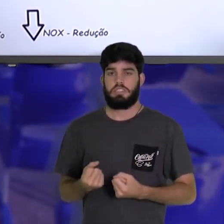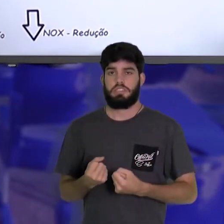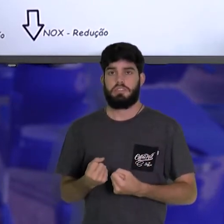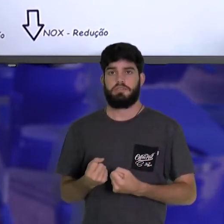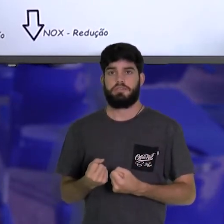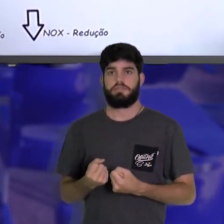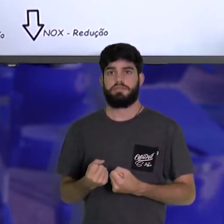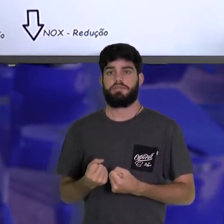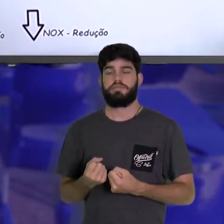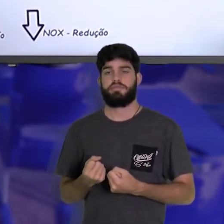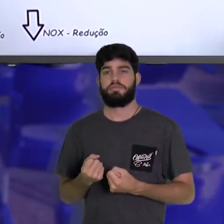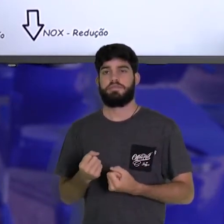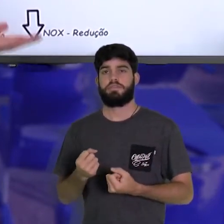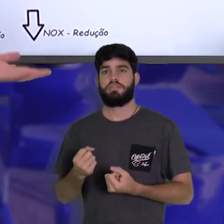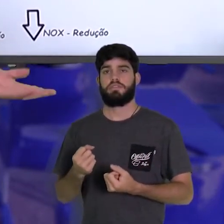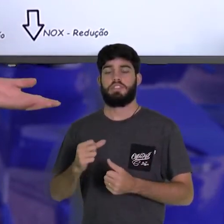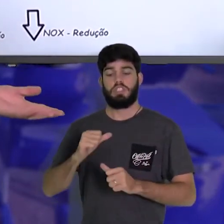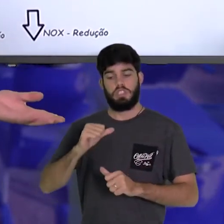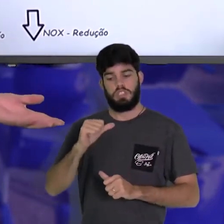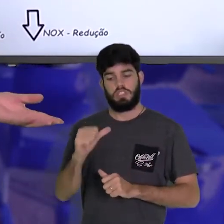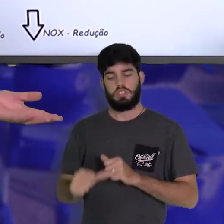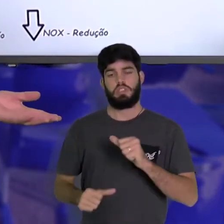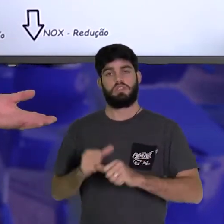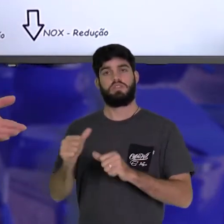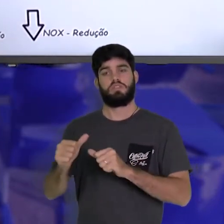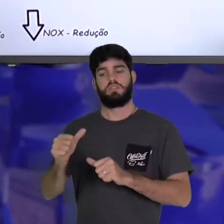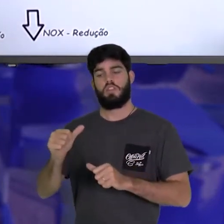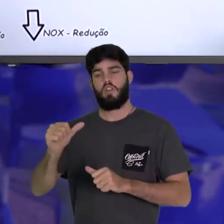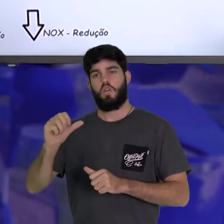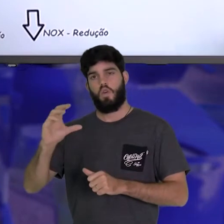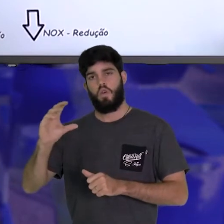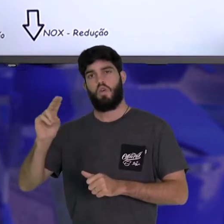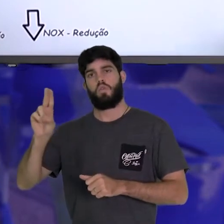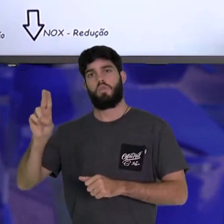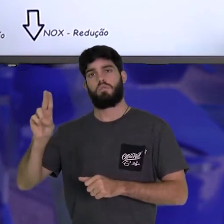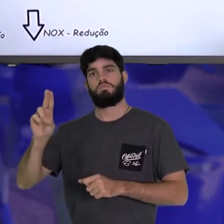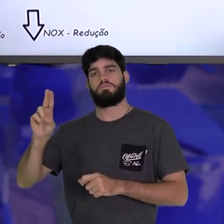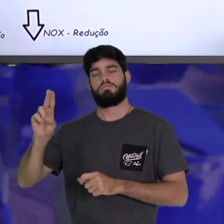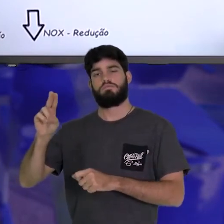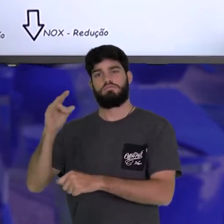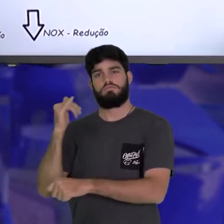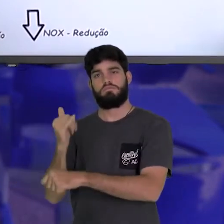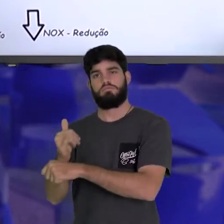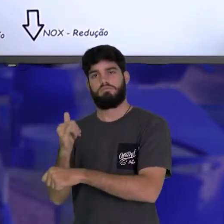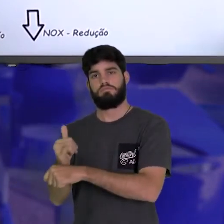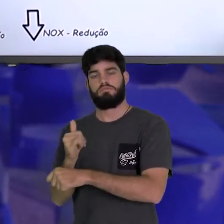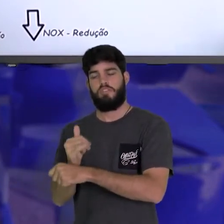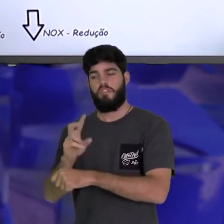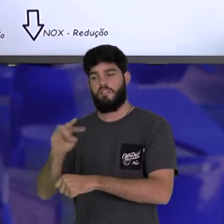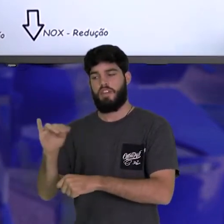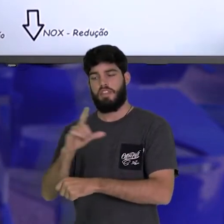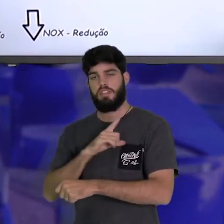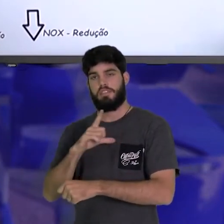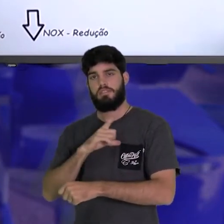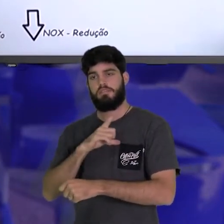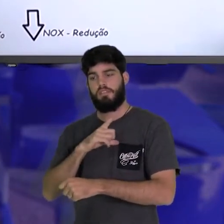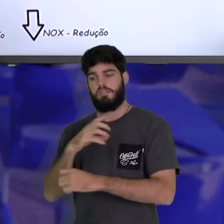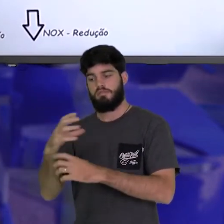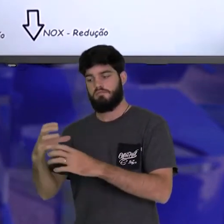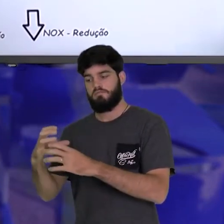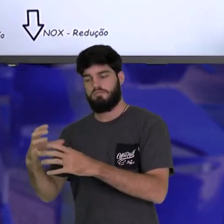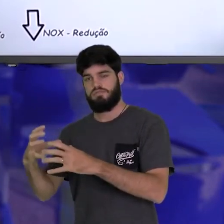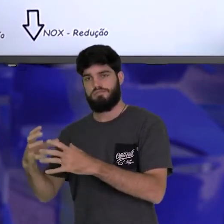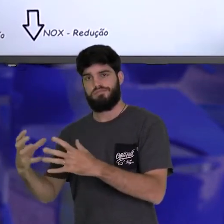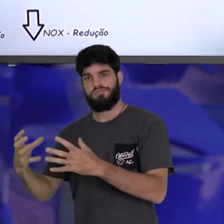dois elétrons, transformando-se agora em cobre metálico, vai ter sua massa aumentada. Então, uma